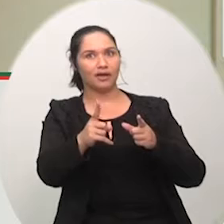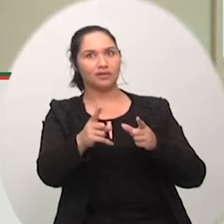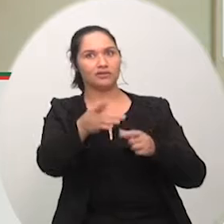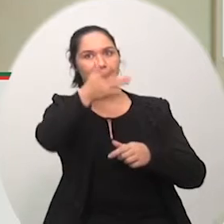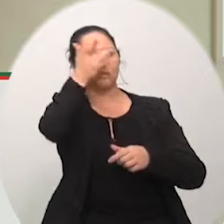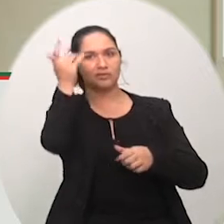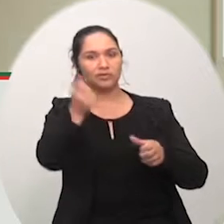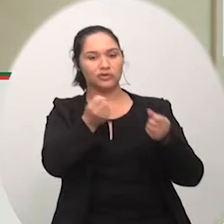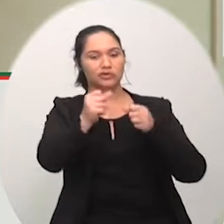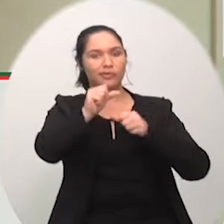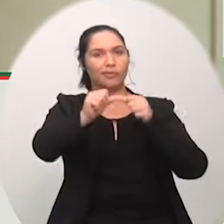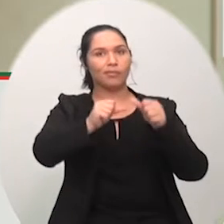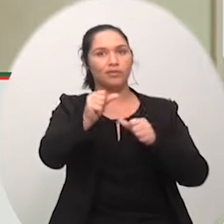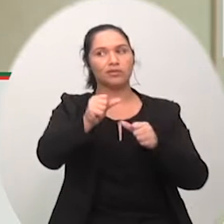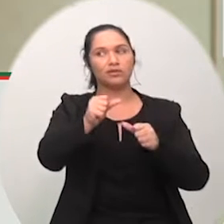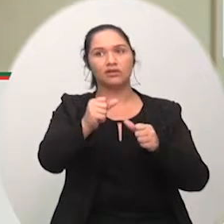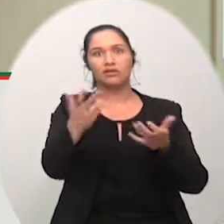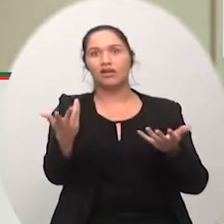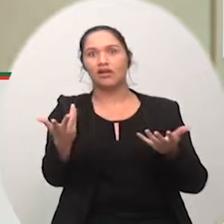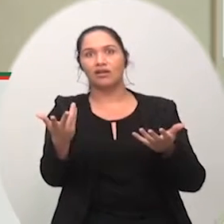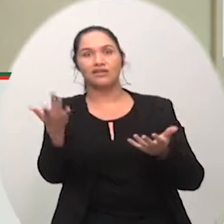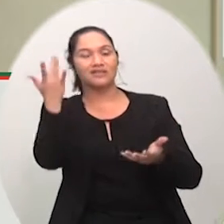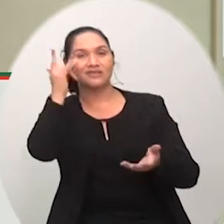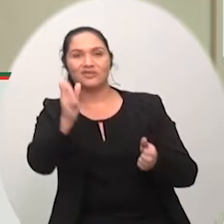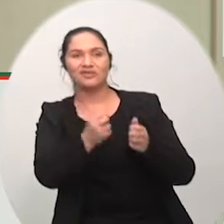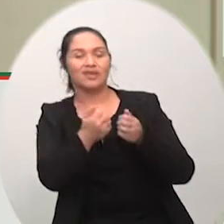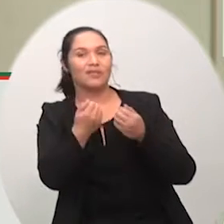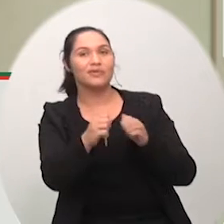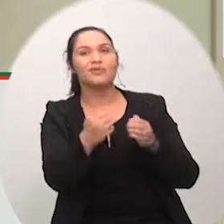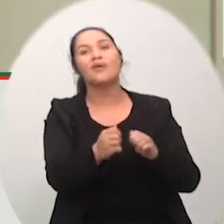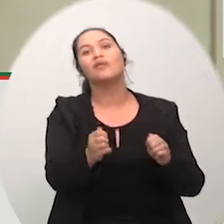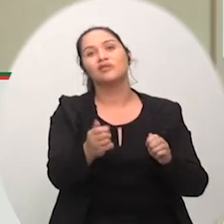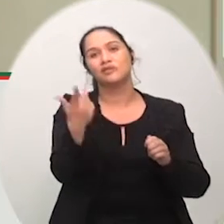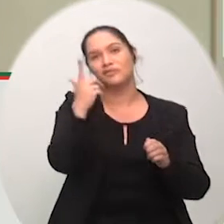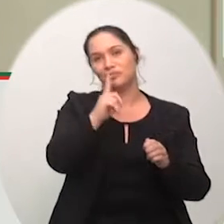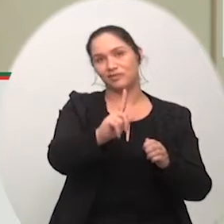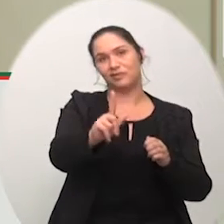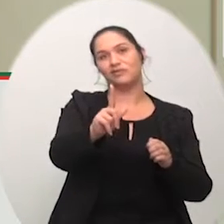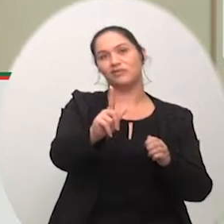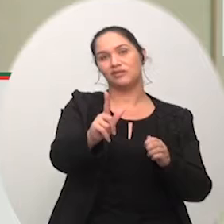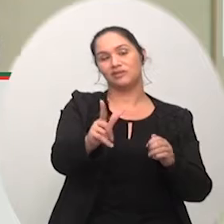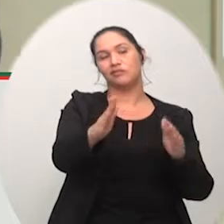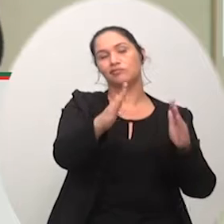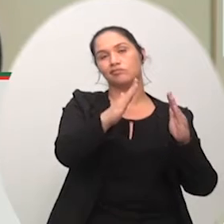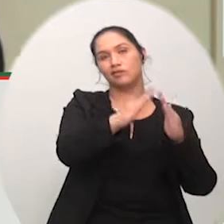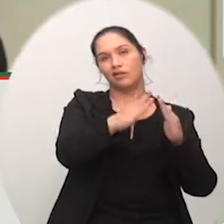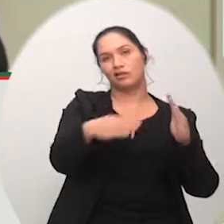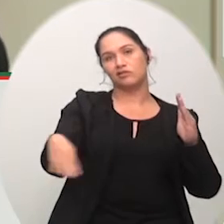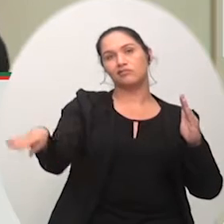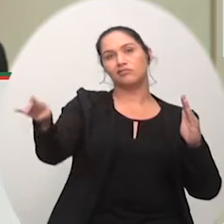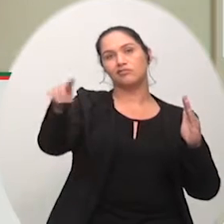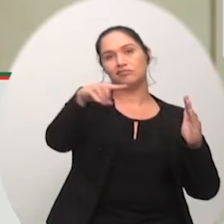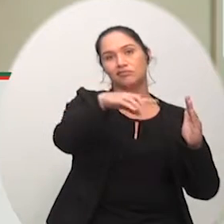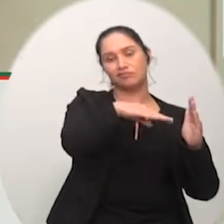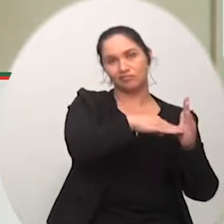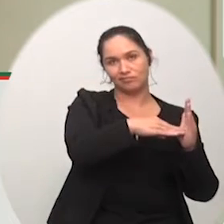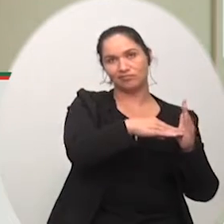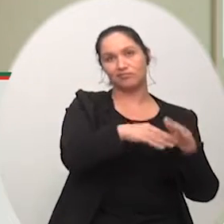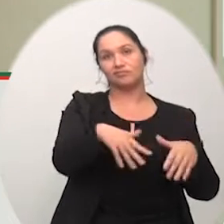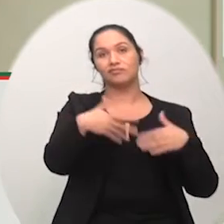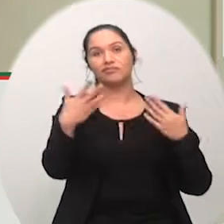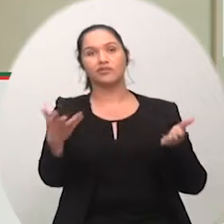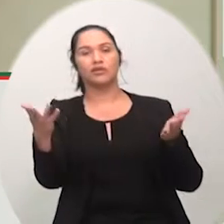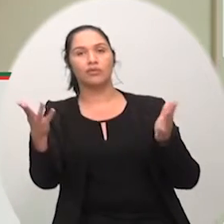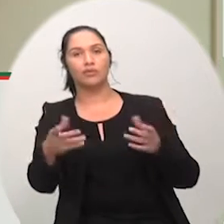visuais mas eles têm falta de vista e hoje o letreiro colocado nos ônibus que é de formato de LED